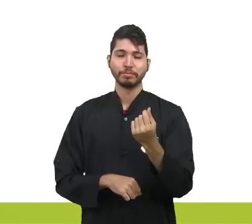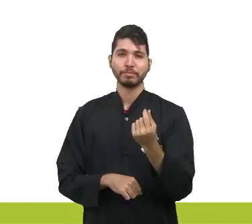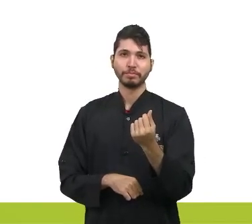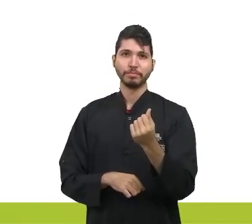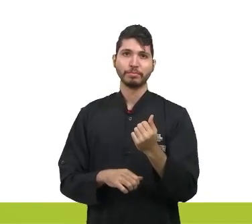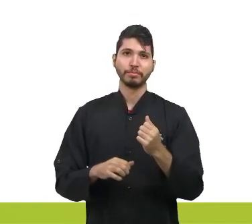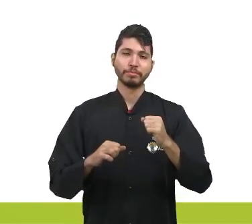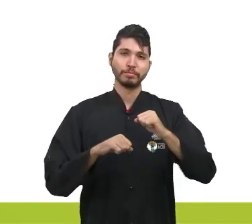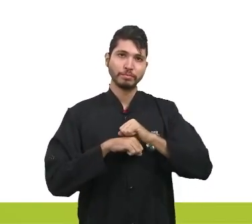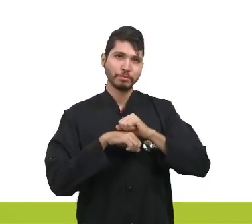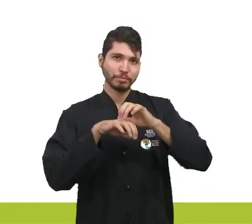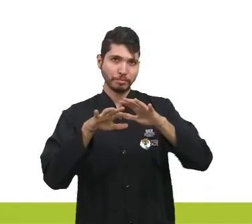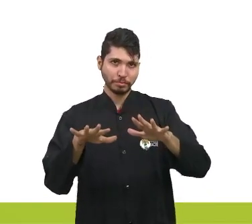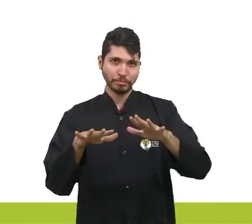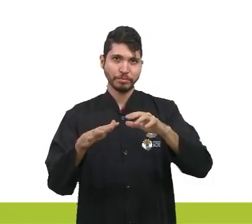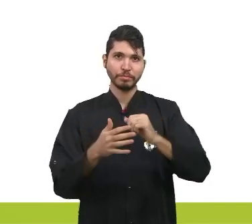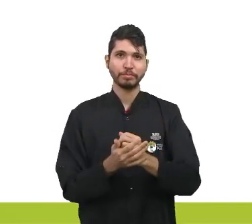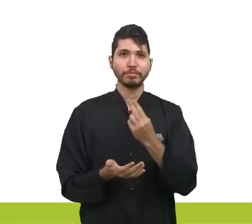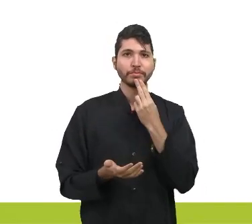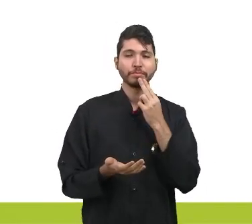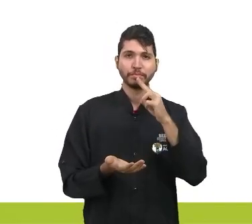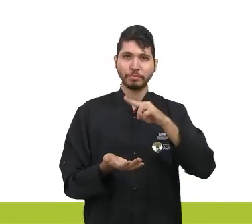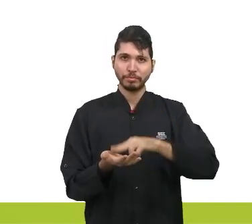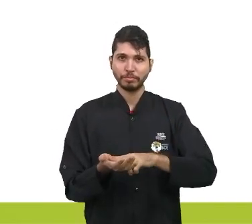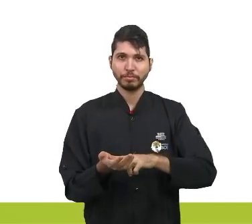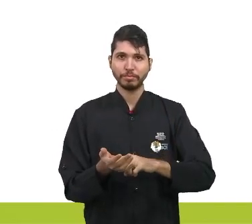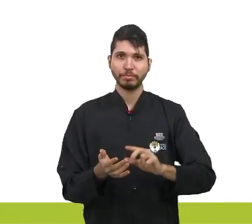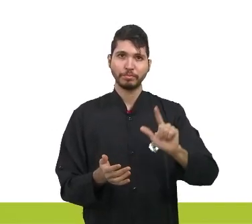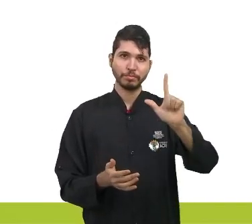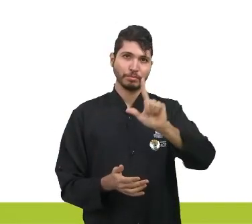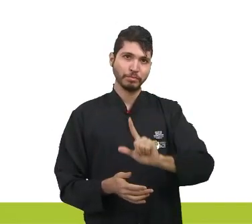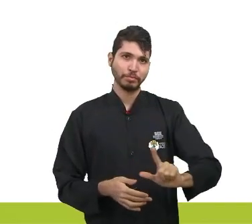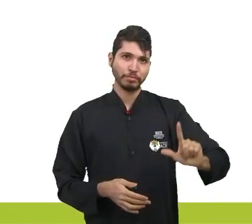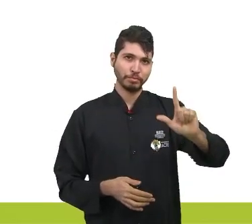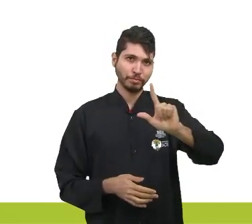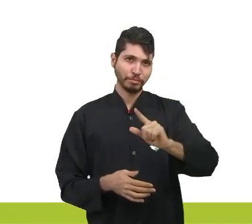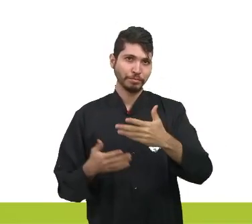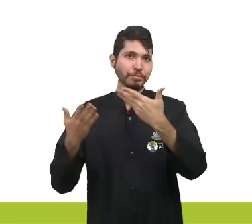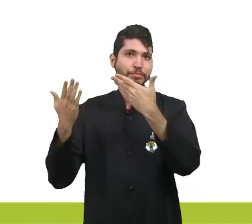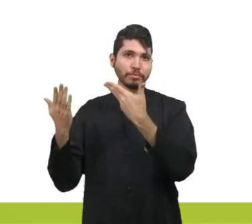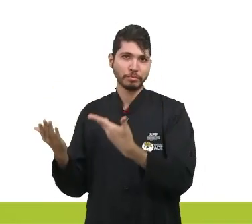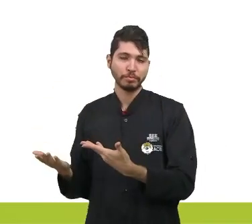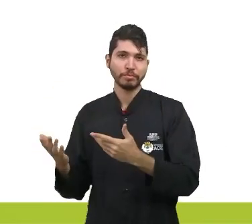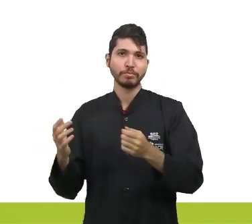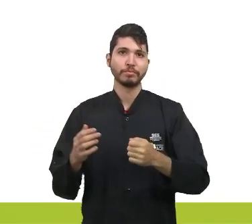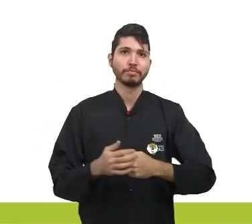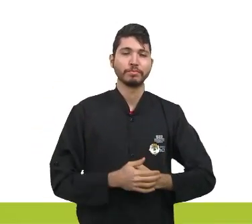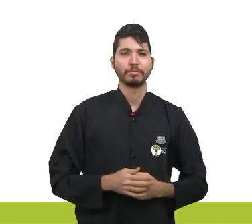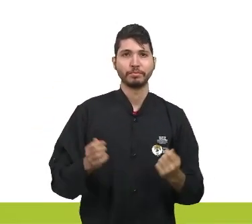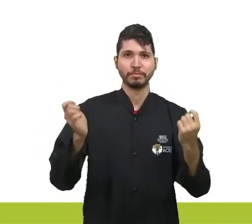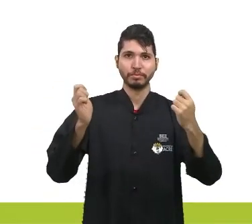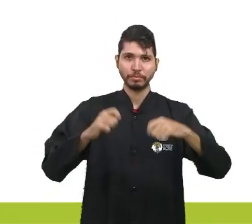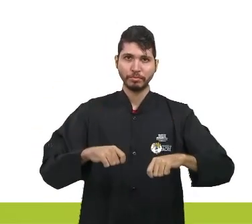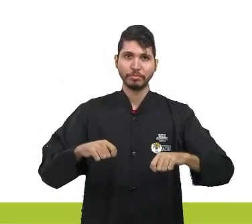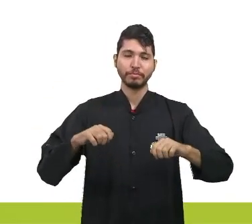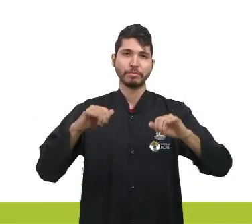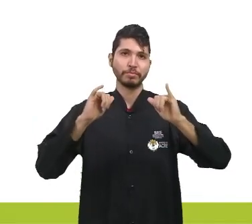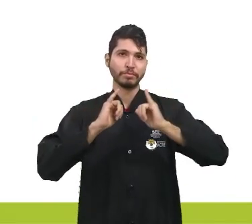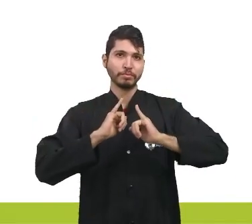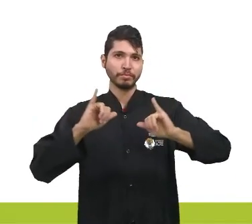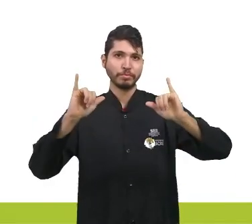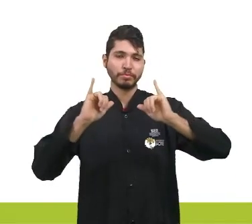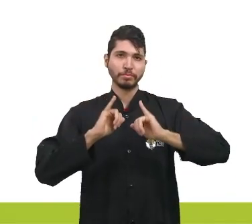bancárias e de chamada. Essa literatura epistolar possibilitava a transmissão e